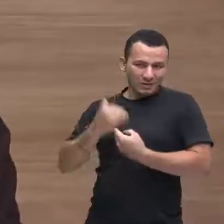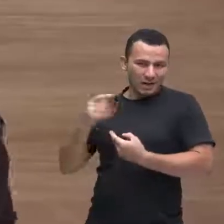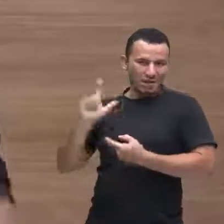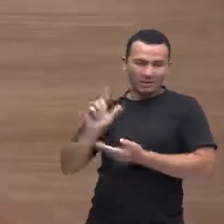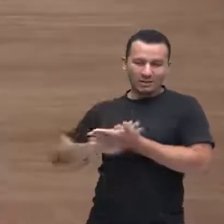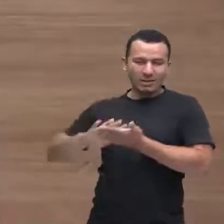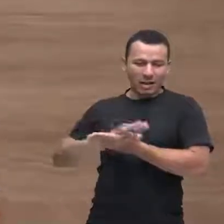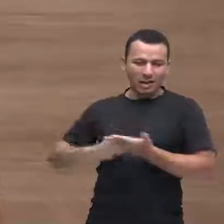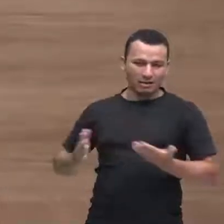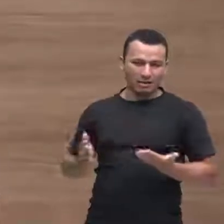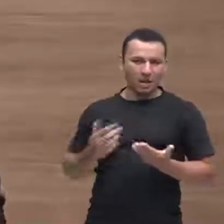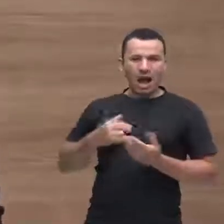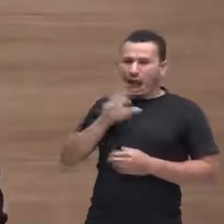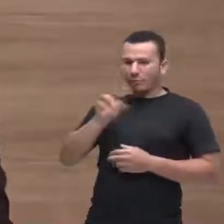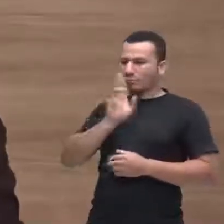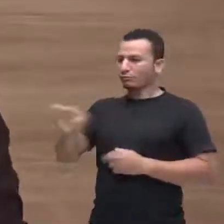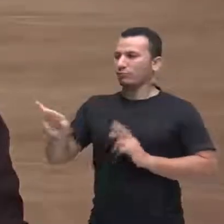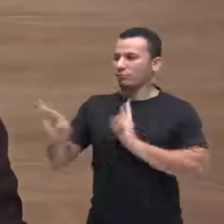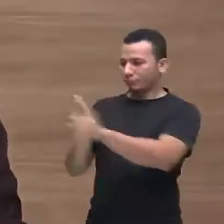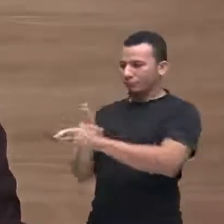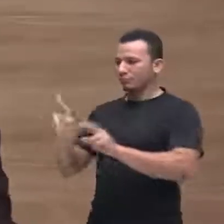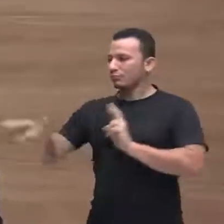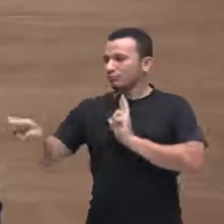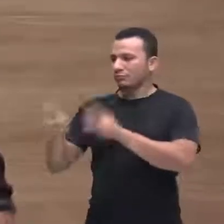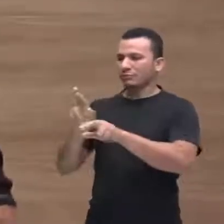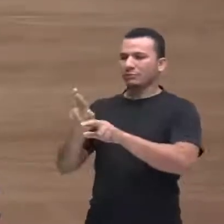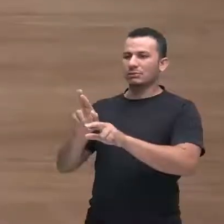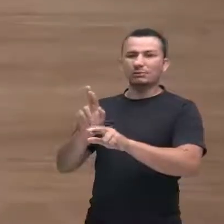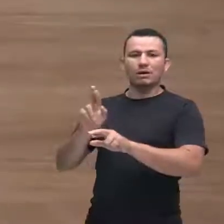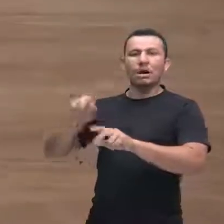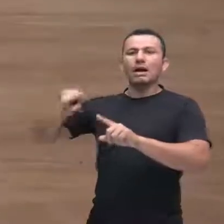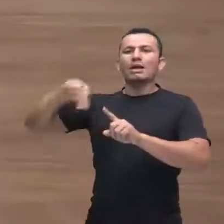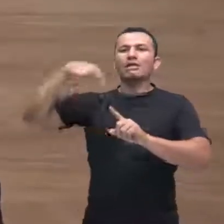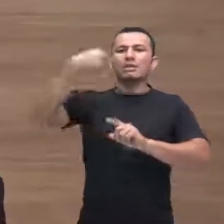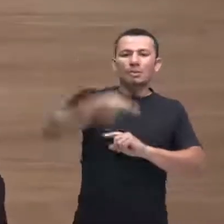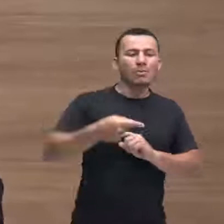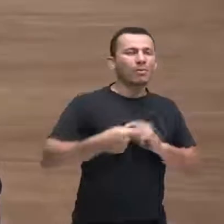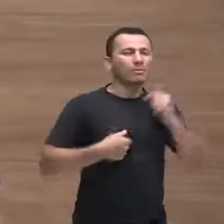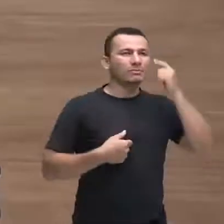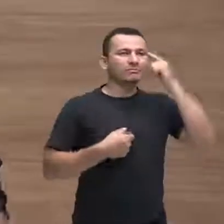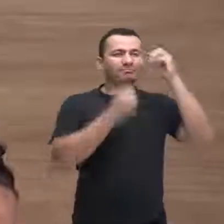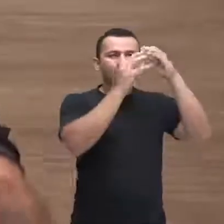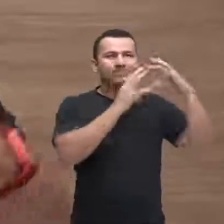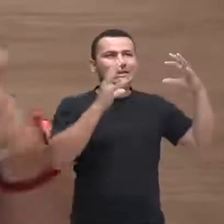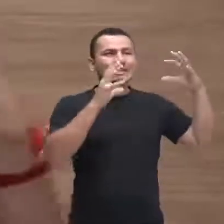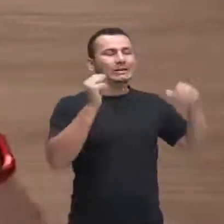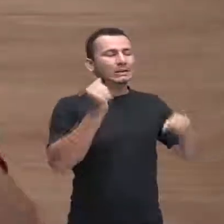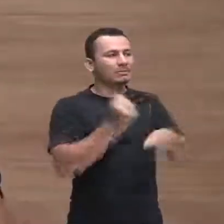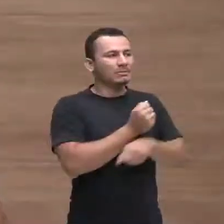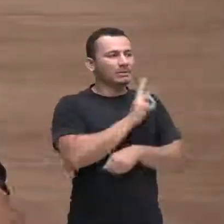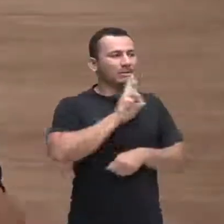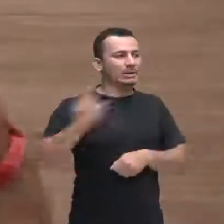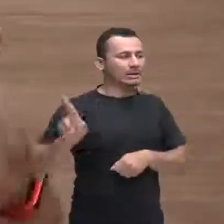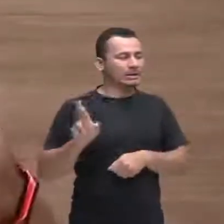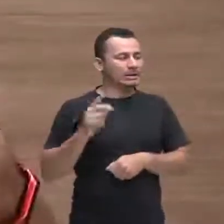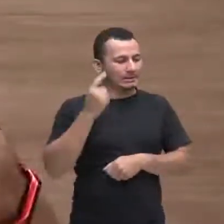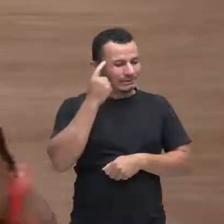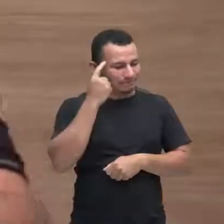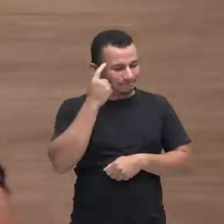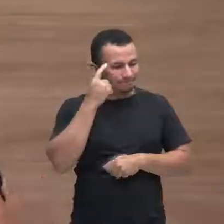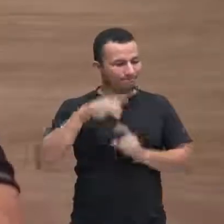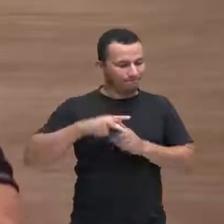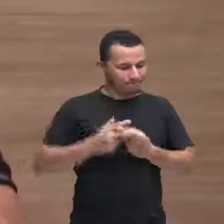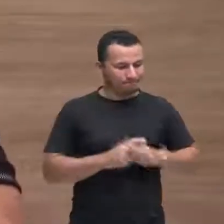resposta nós respondemos de imediato e depois é que vamos pensar na resposta que nós demos então o Paulo se torna dessa